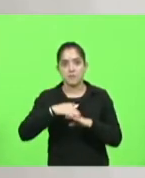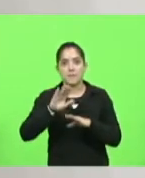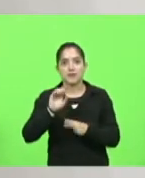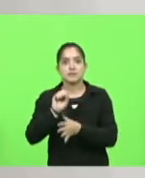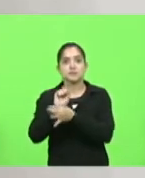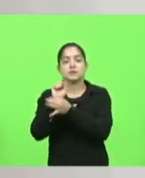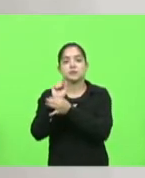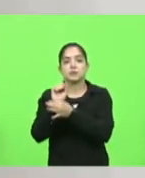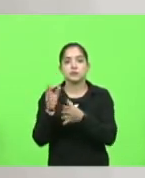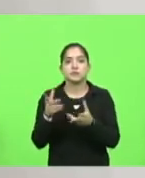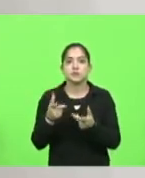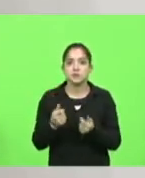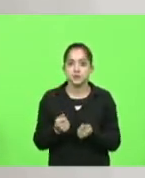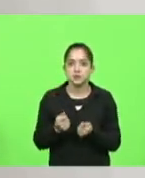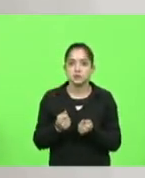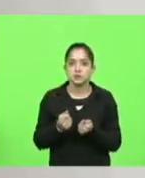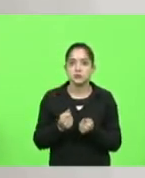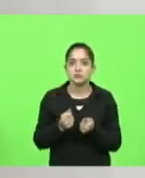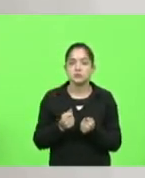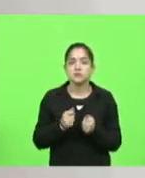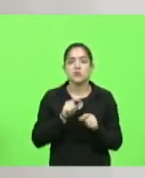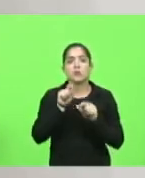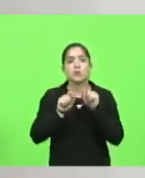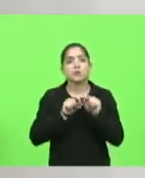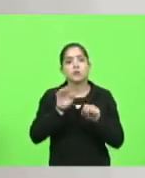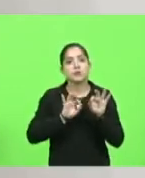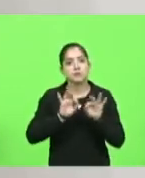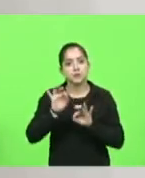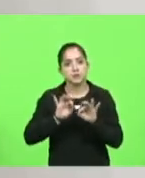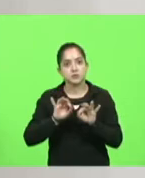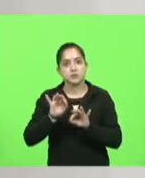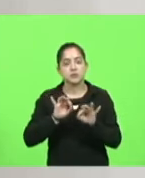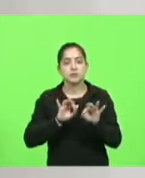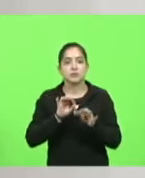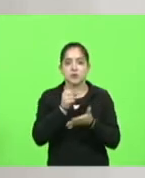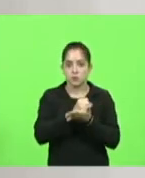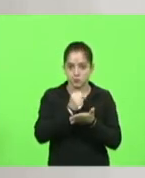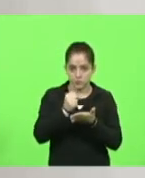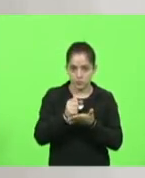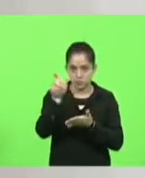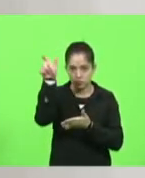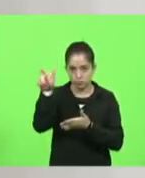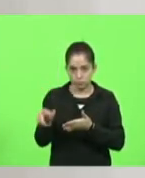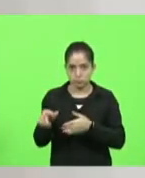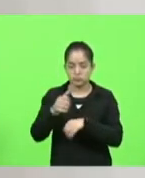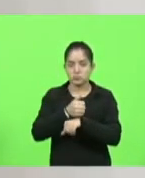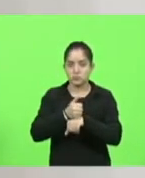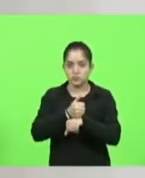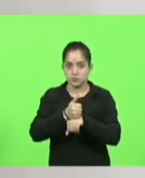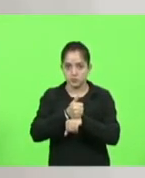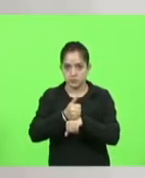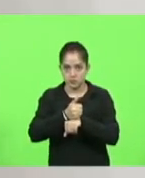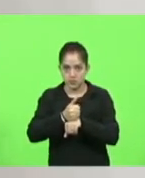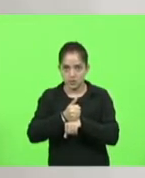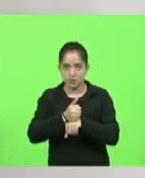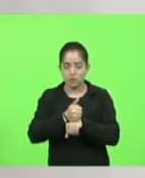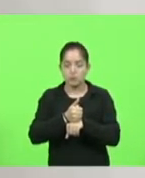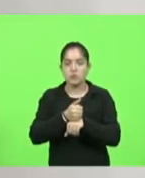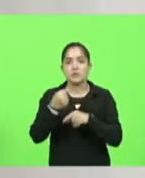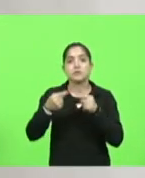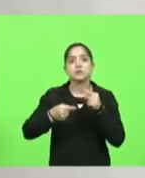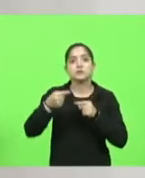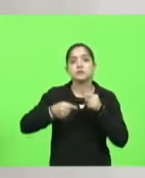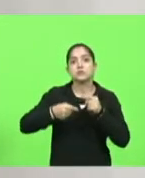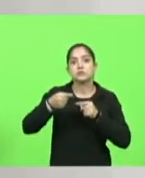eficiente. O que a Fiesc fez? Ela contratou um renomado profissional e discutiu com ele a